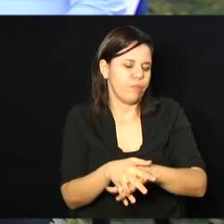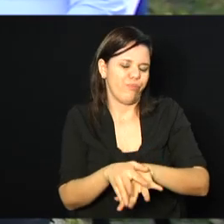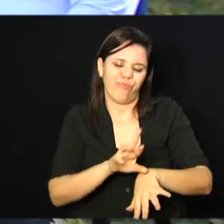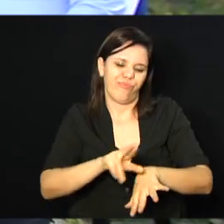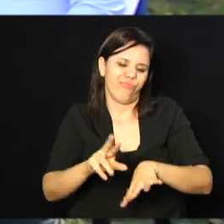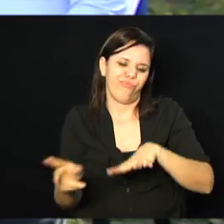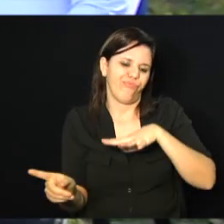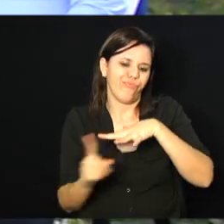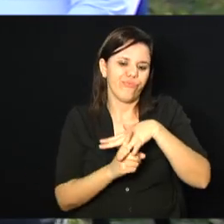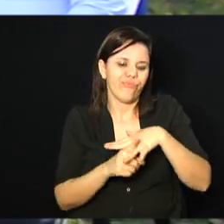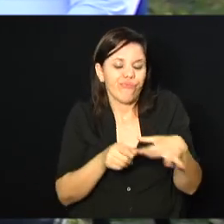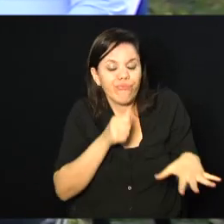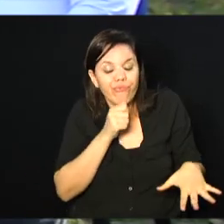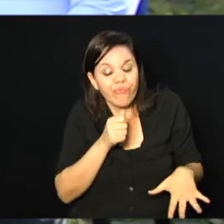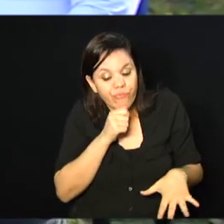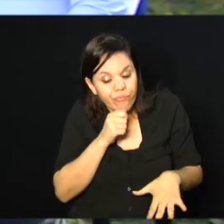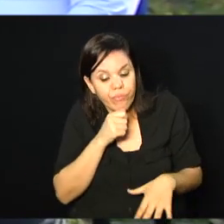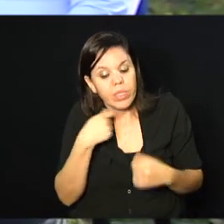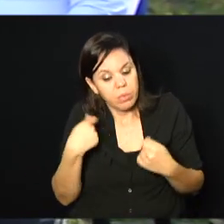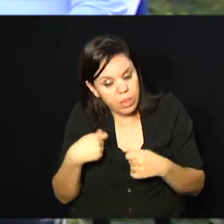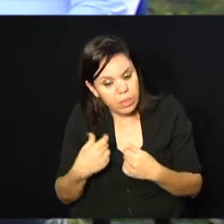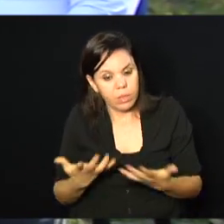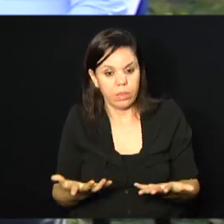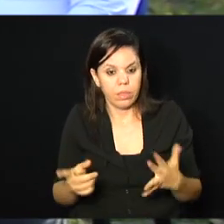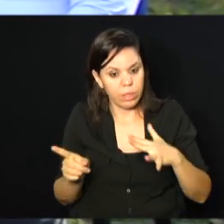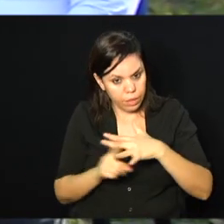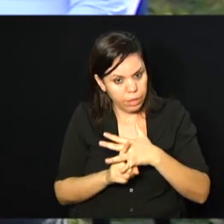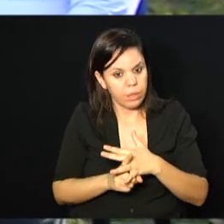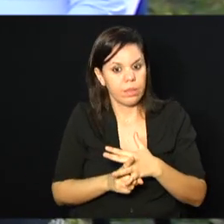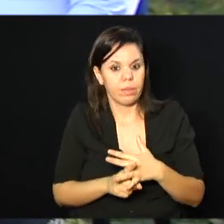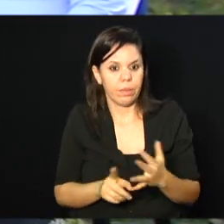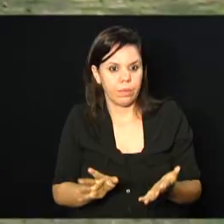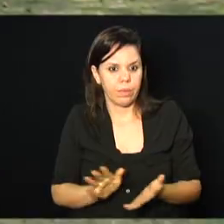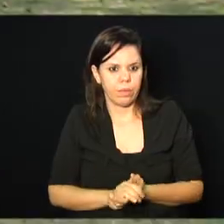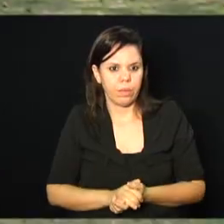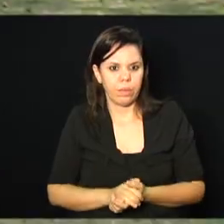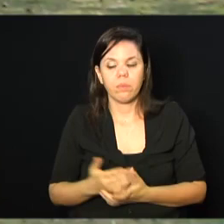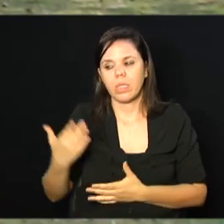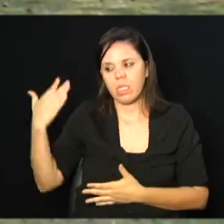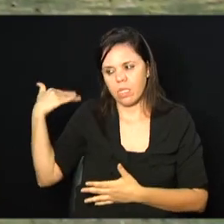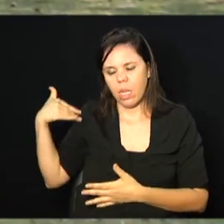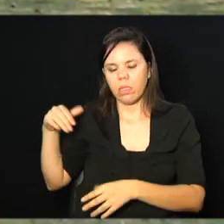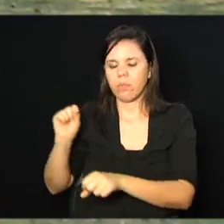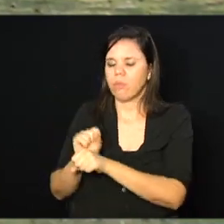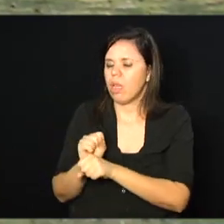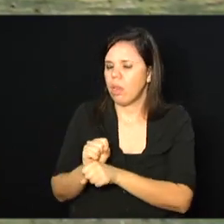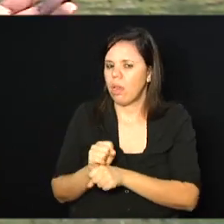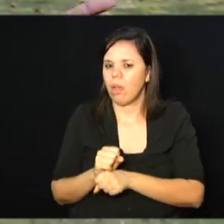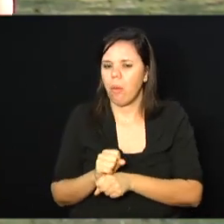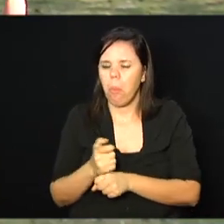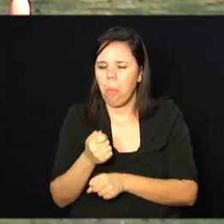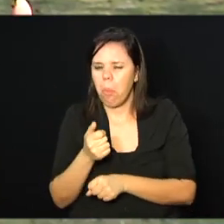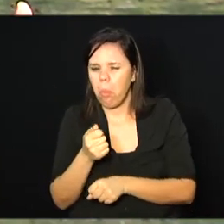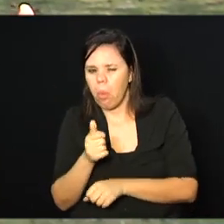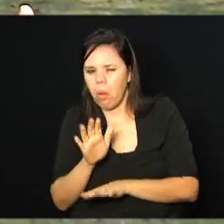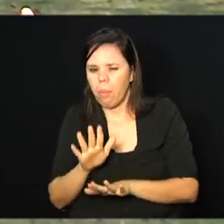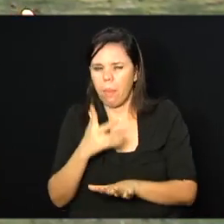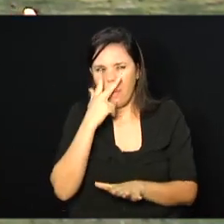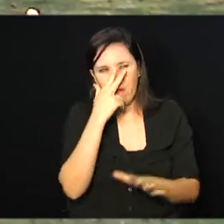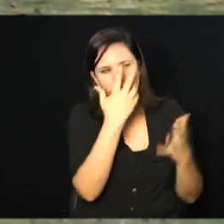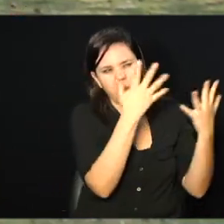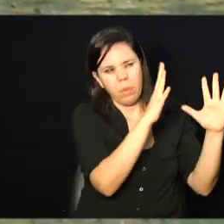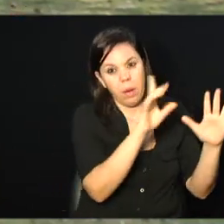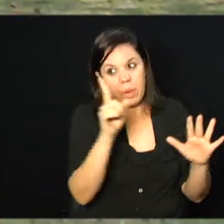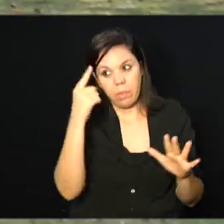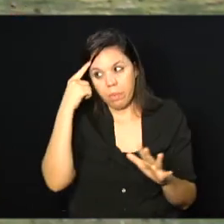Então, é... Houve um momento que a teve que... É, parece muito festivo, mas é muito bem pensado, né?